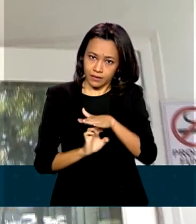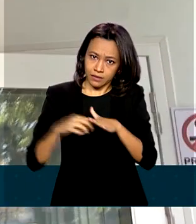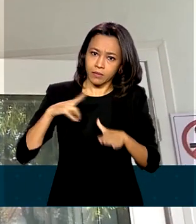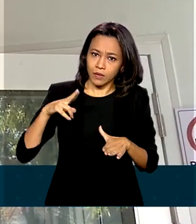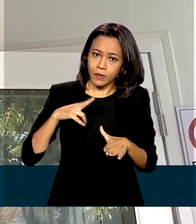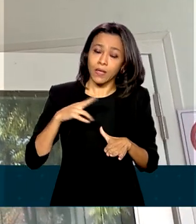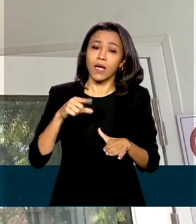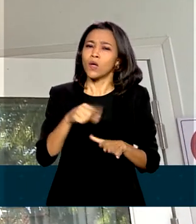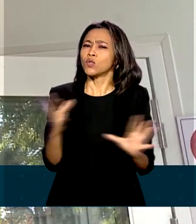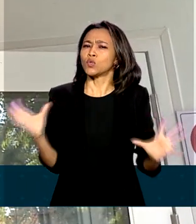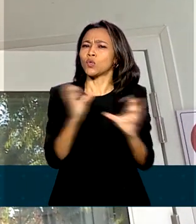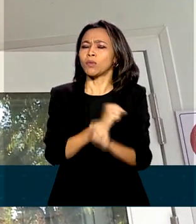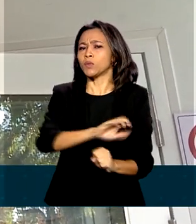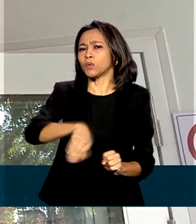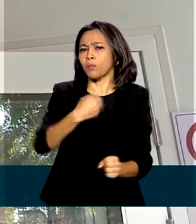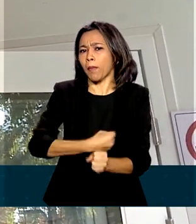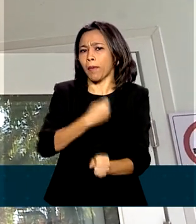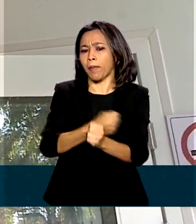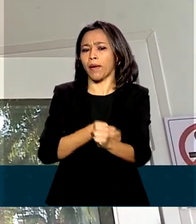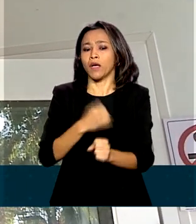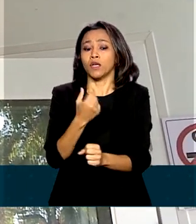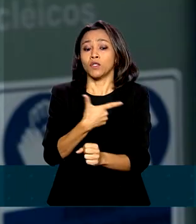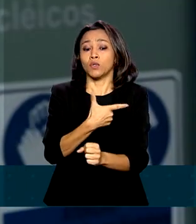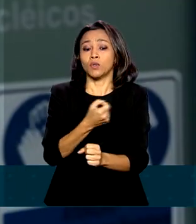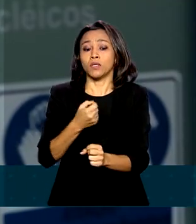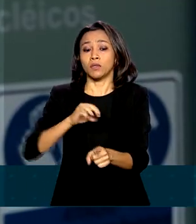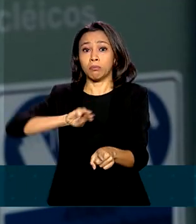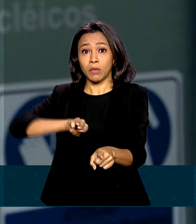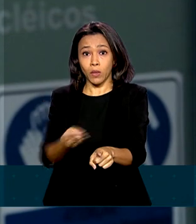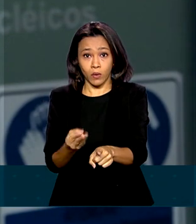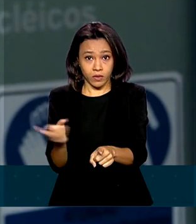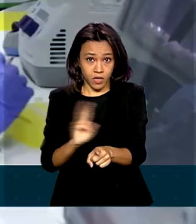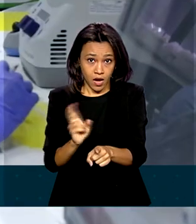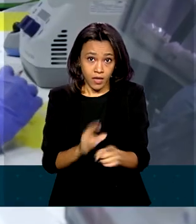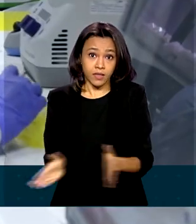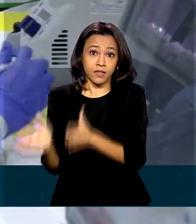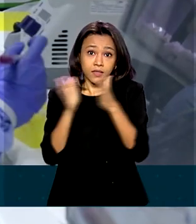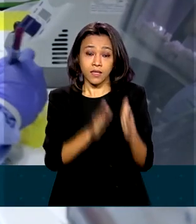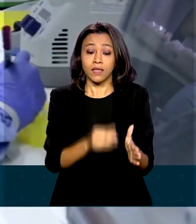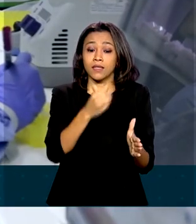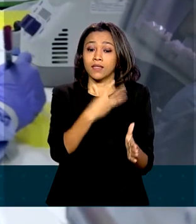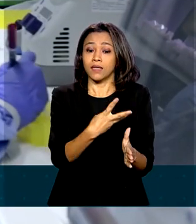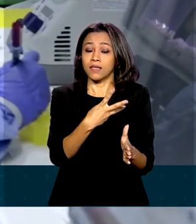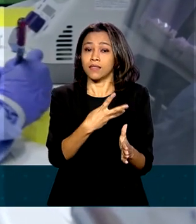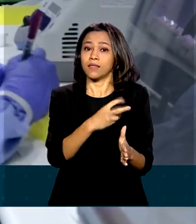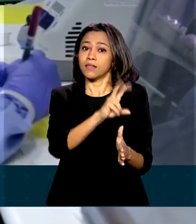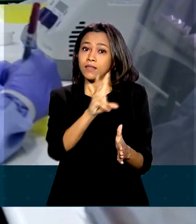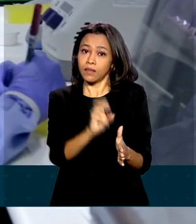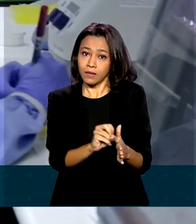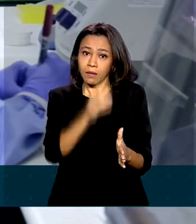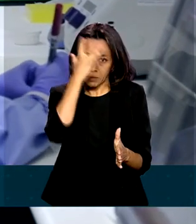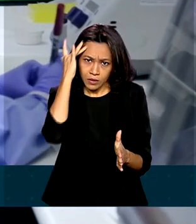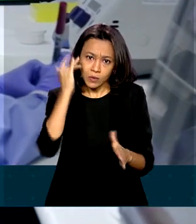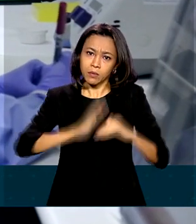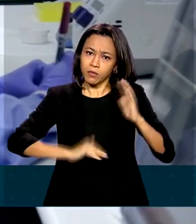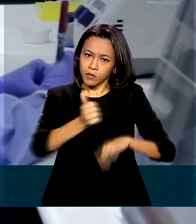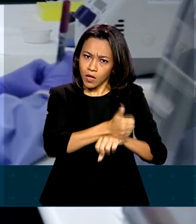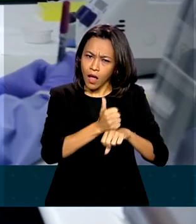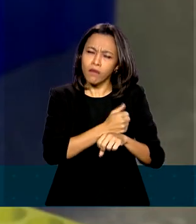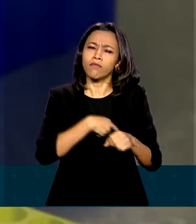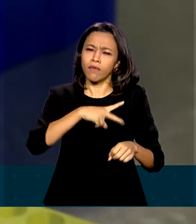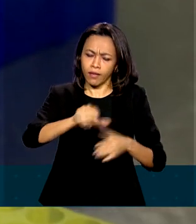implantação da unidade ficou em 200 milhões de reais. 350 profissionais vão trabalhar no laboratório que tem